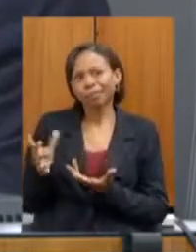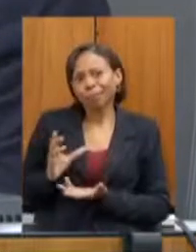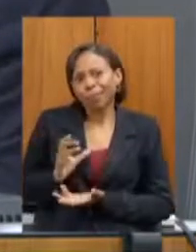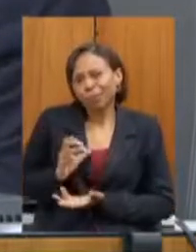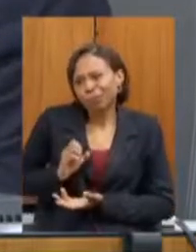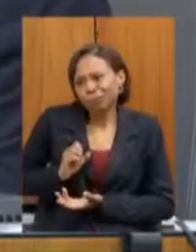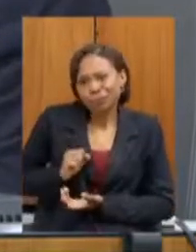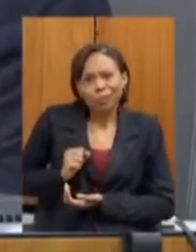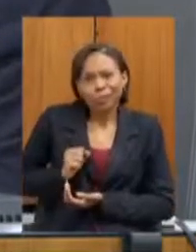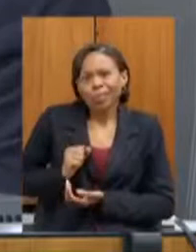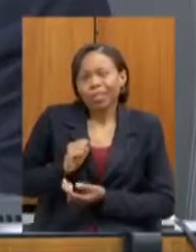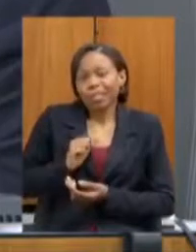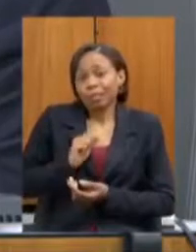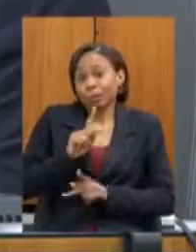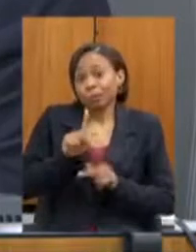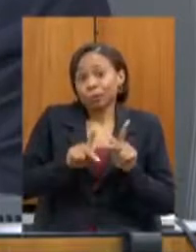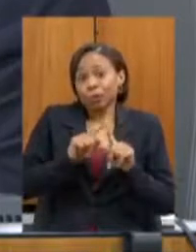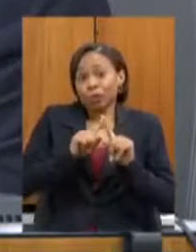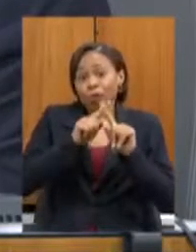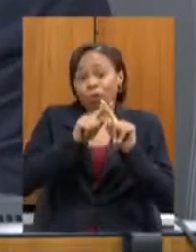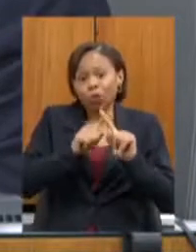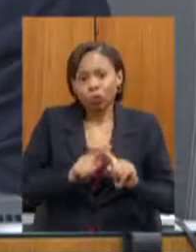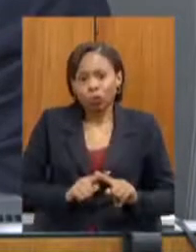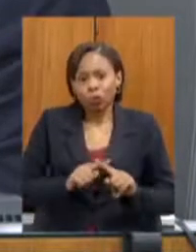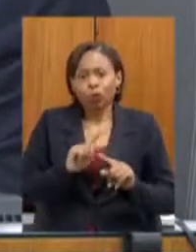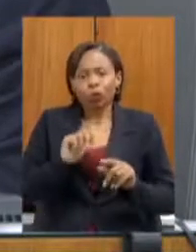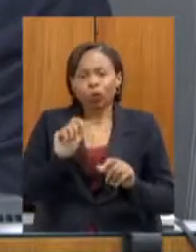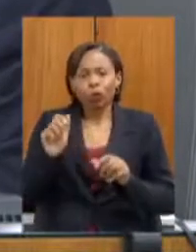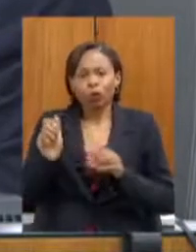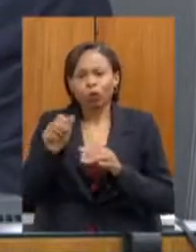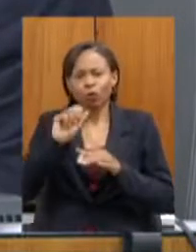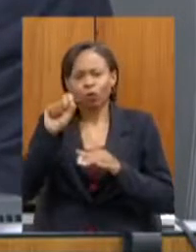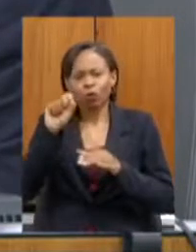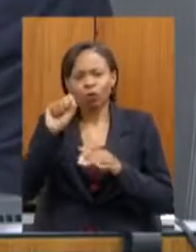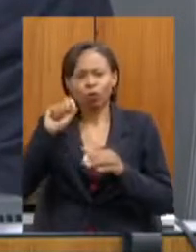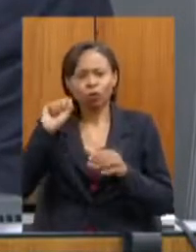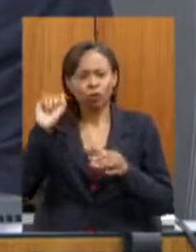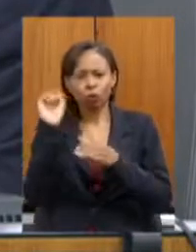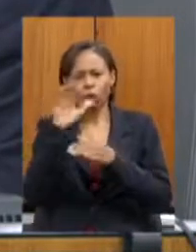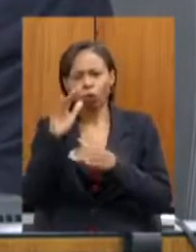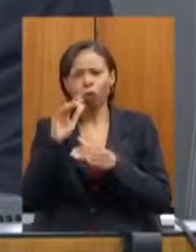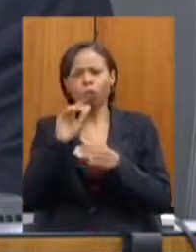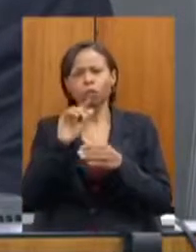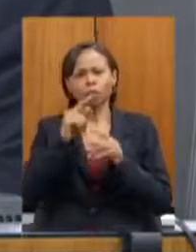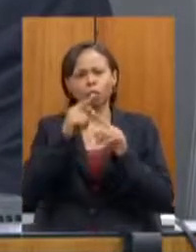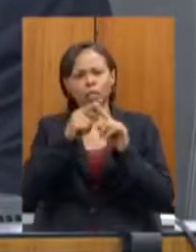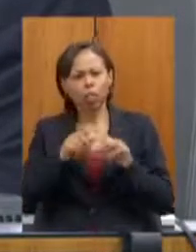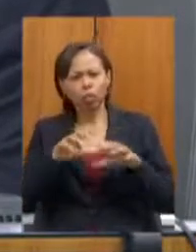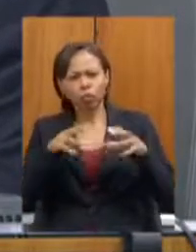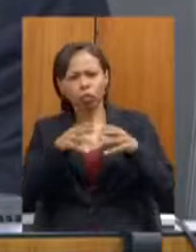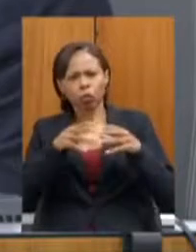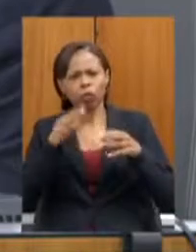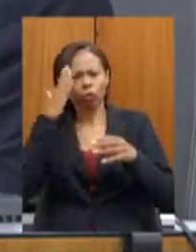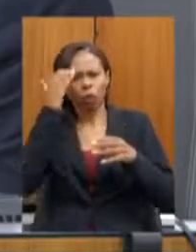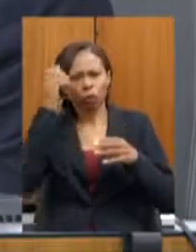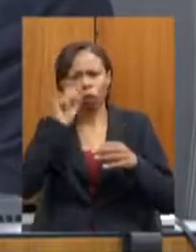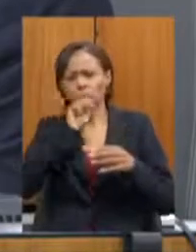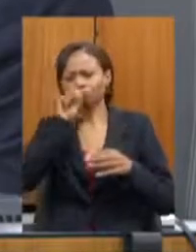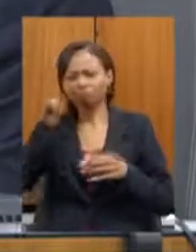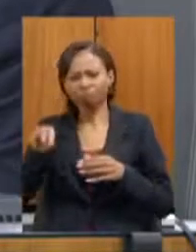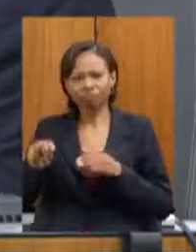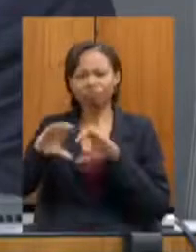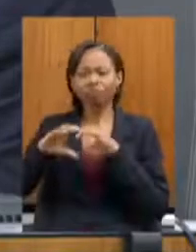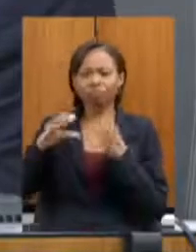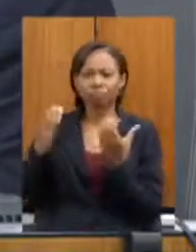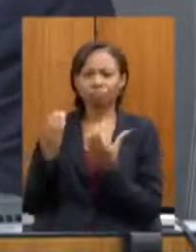grandes jogos de vôlei das nossas seleções passaram por aqui e o objetivo é retomar esses momentos de glória do mineirinho